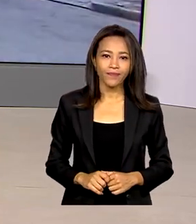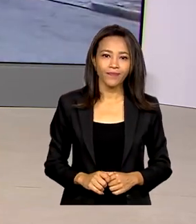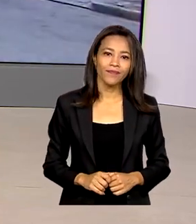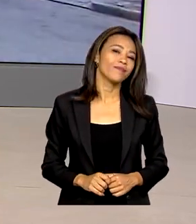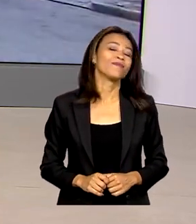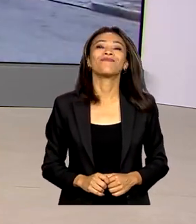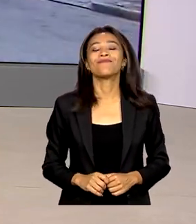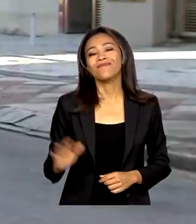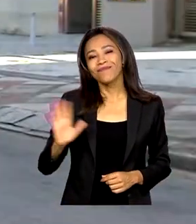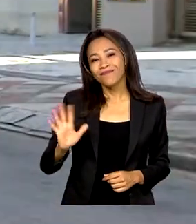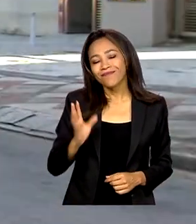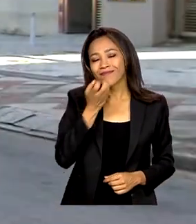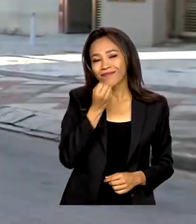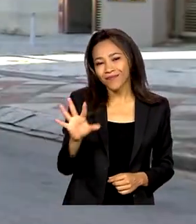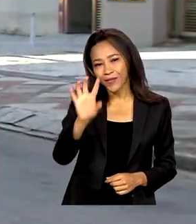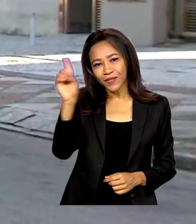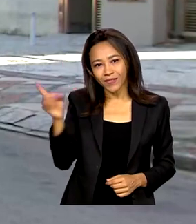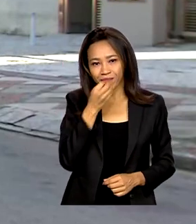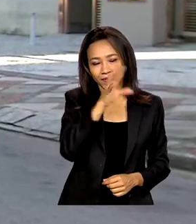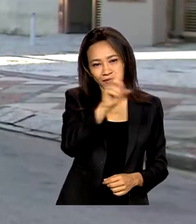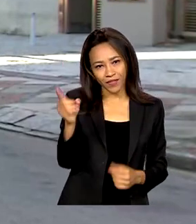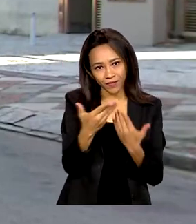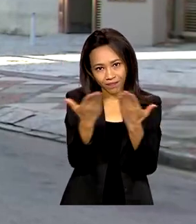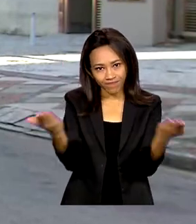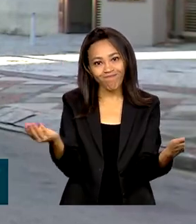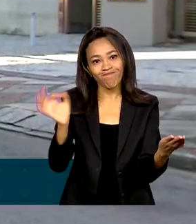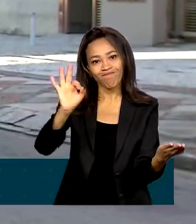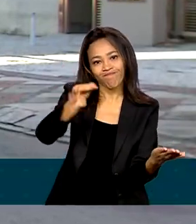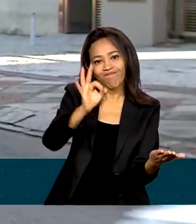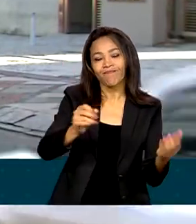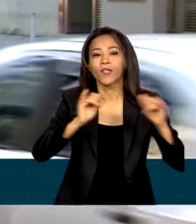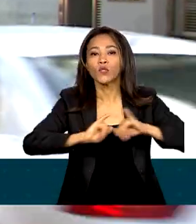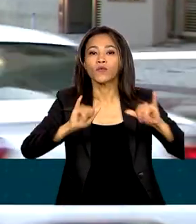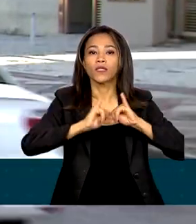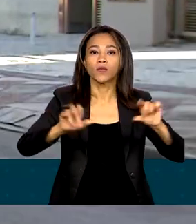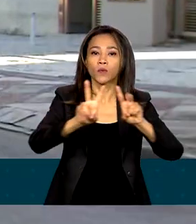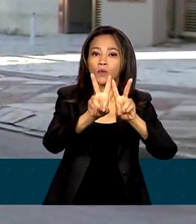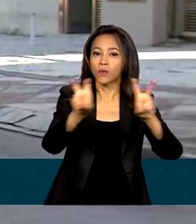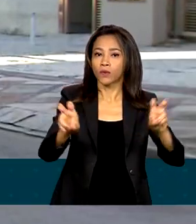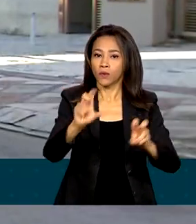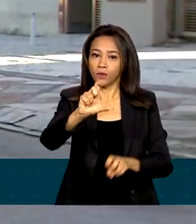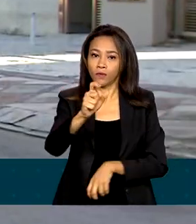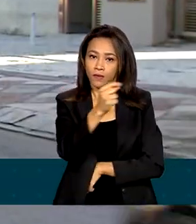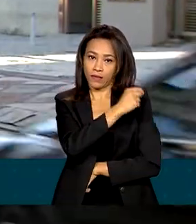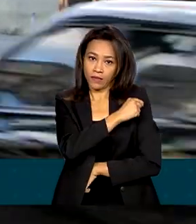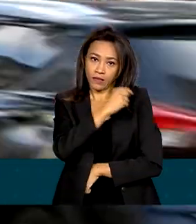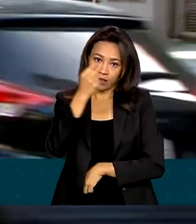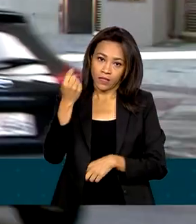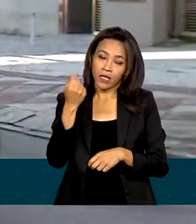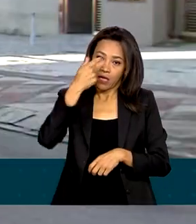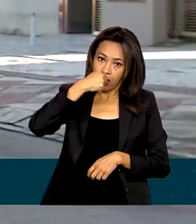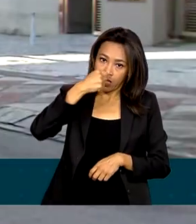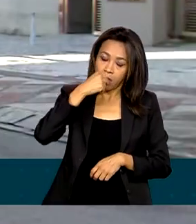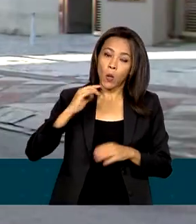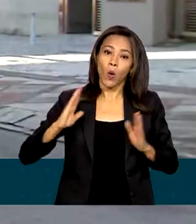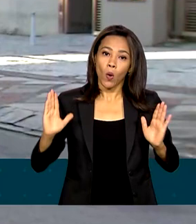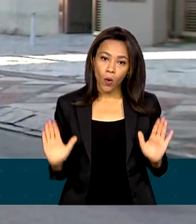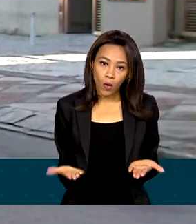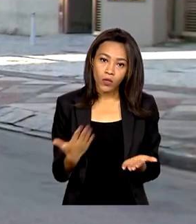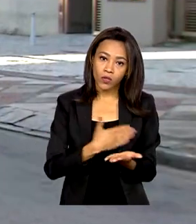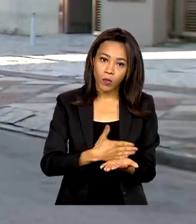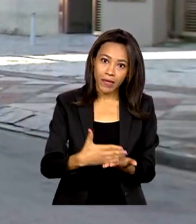Olá, Vanessa. Bom dia. Bom dia a todos. Isso mesmo, a campanha de vacinação contra a gripe e influenza começa hoje e é voltada para os grupos